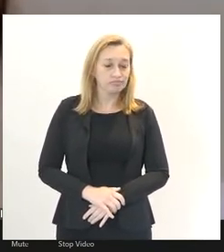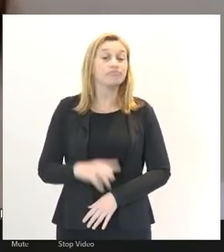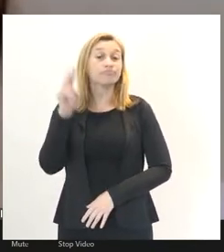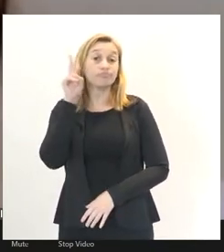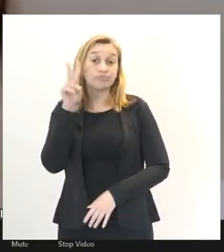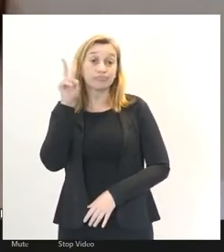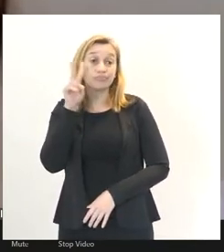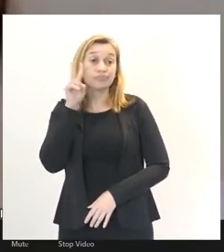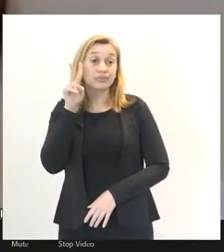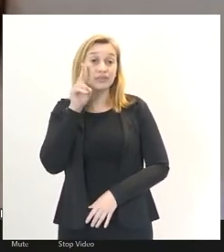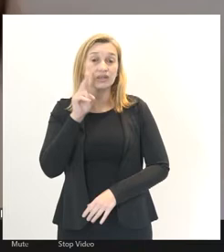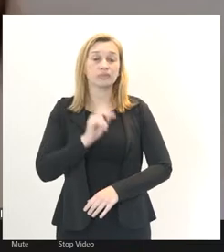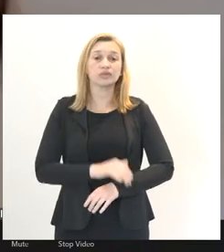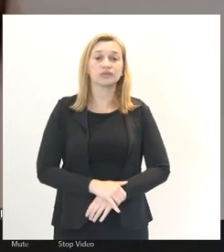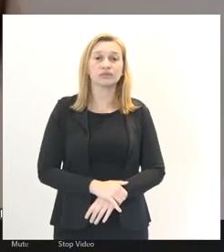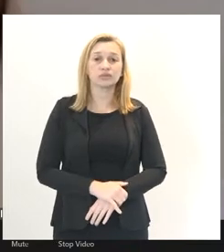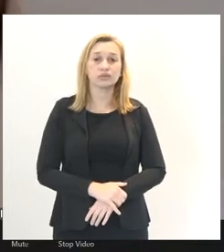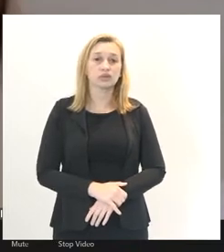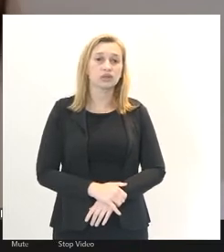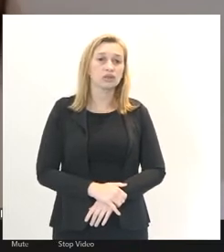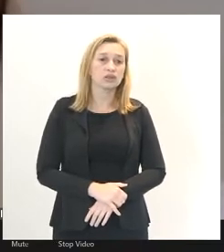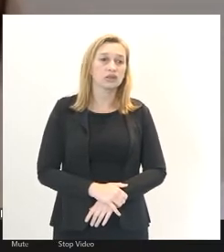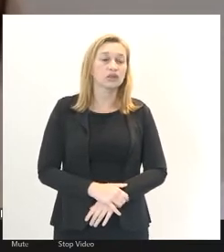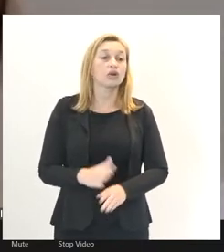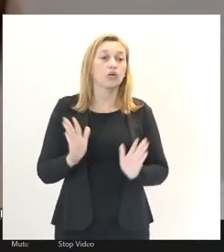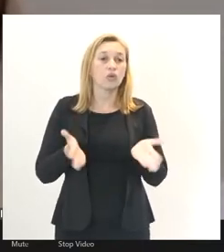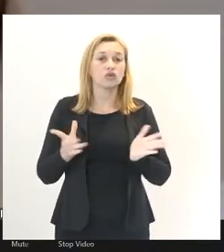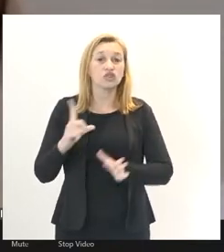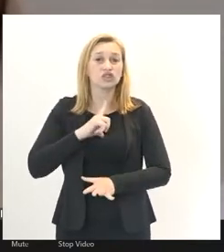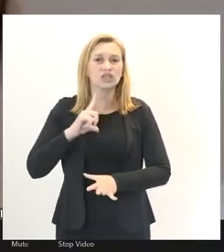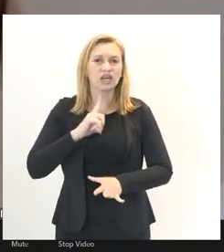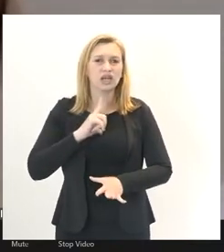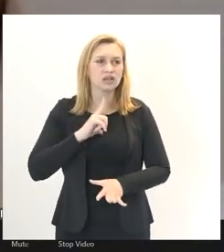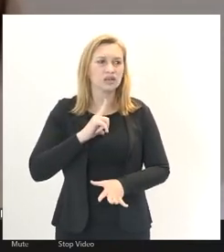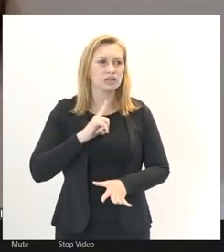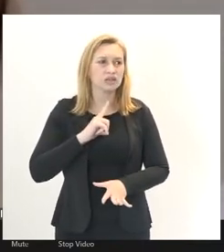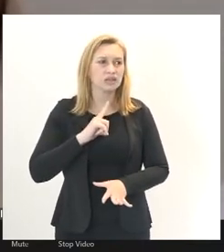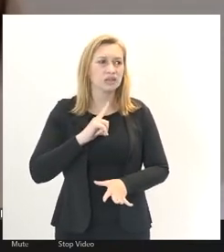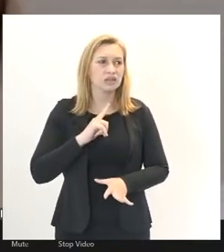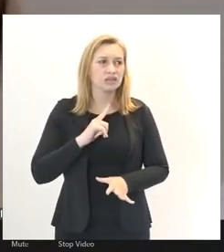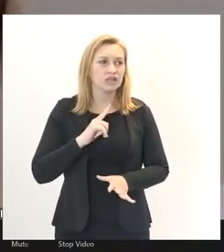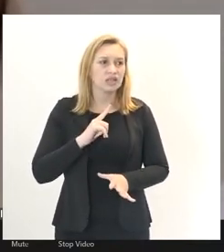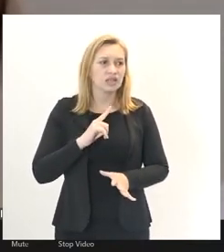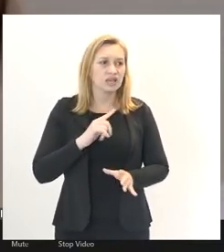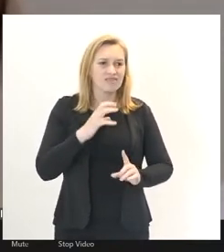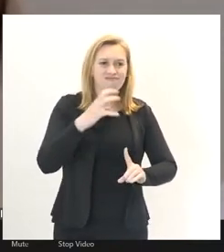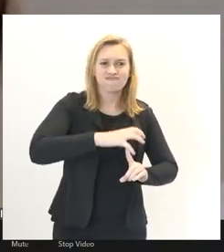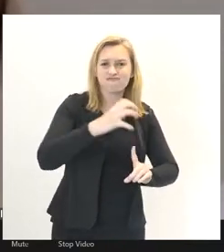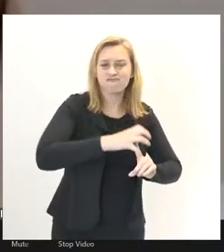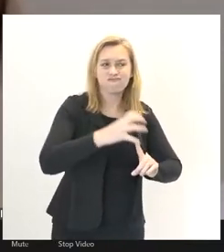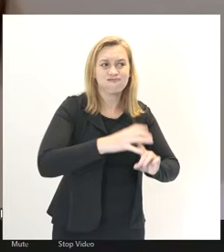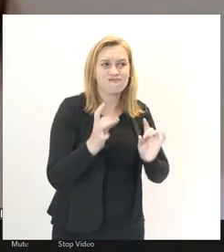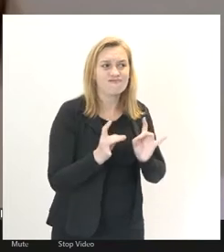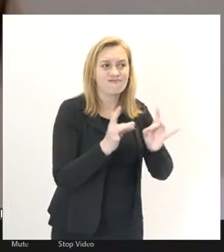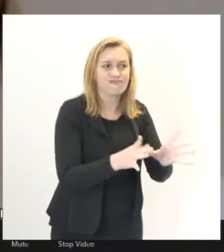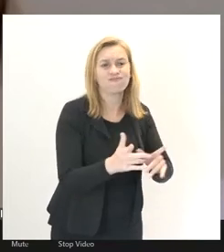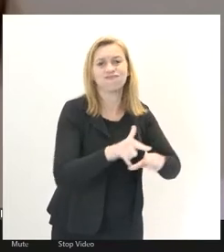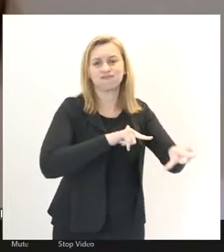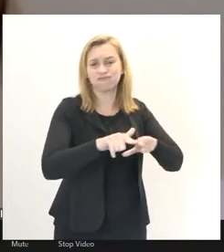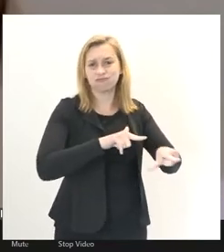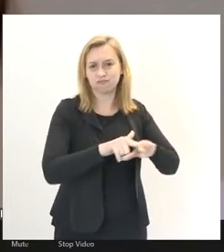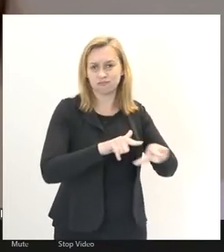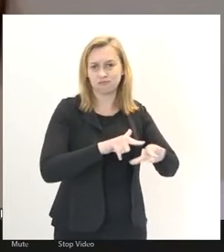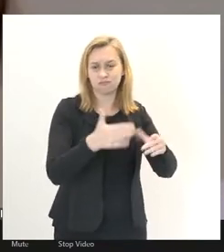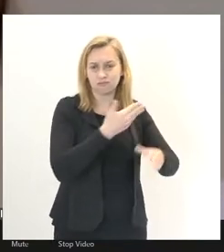lembrando que o que nós temos hoje é uma tentativa de privatizar o serviço público. E aí,